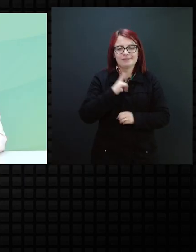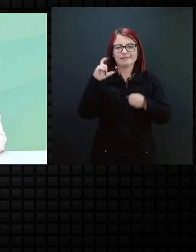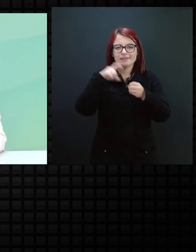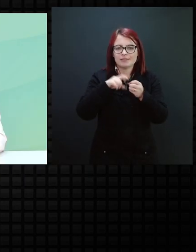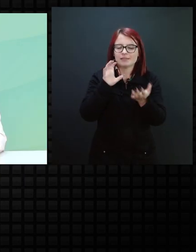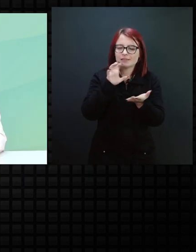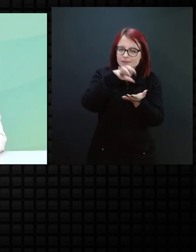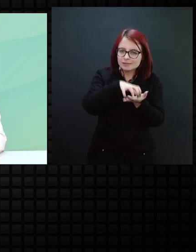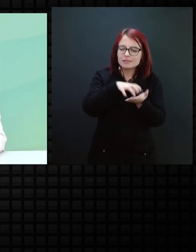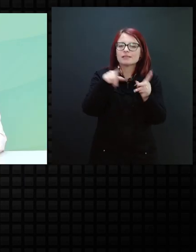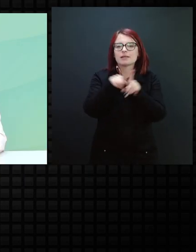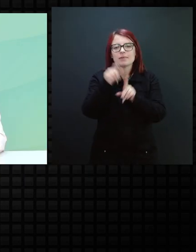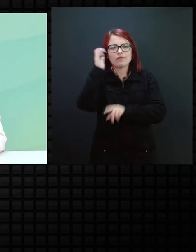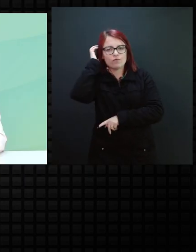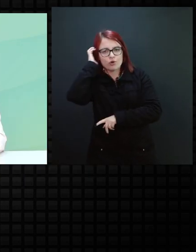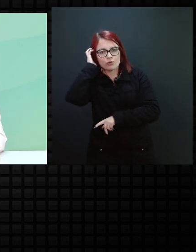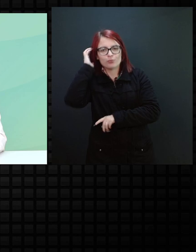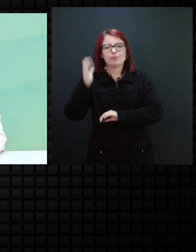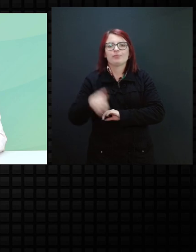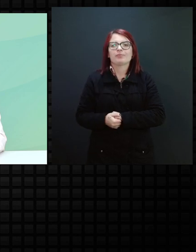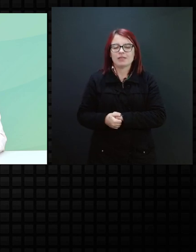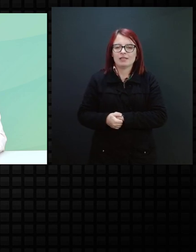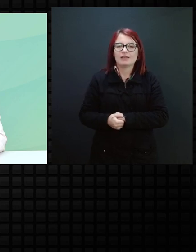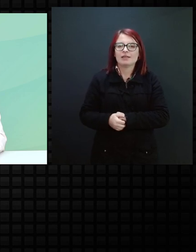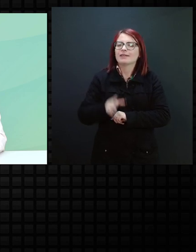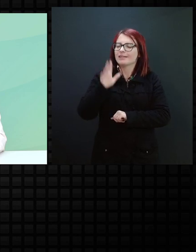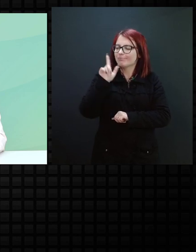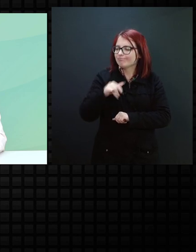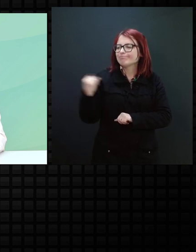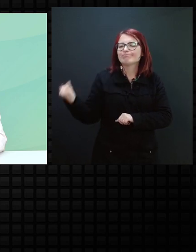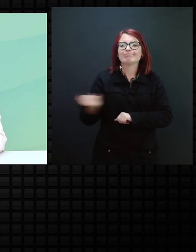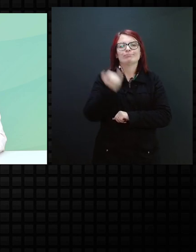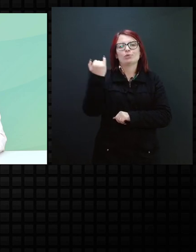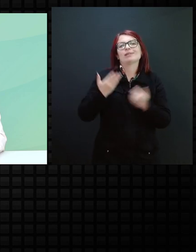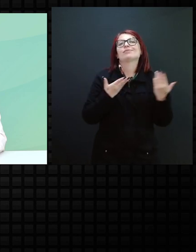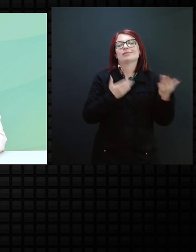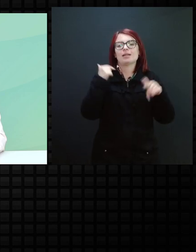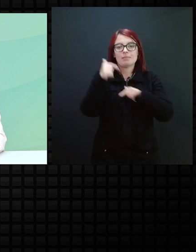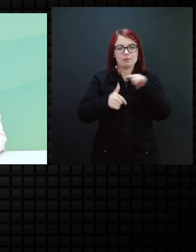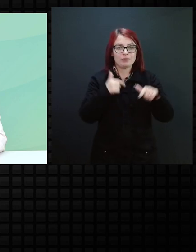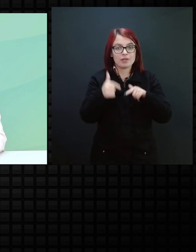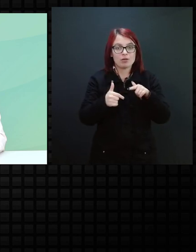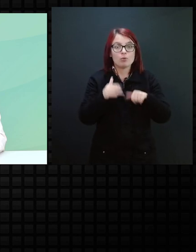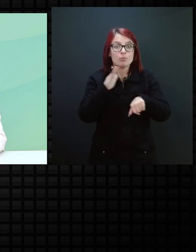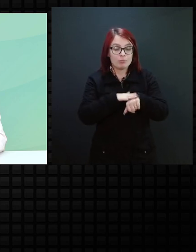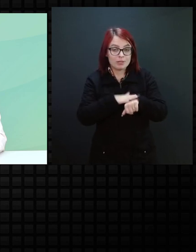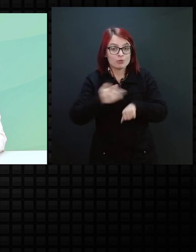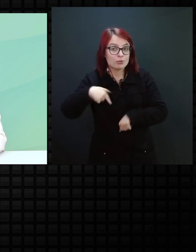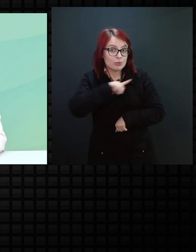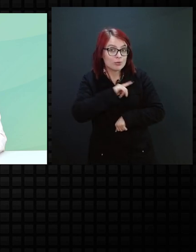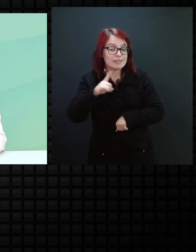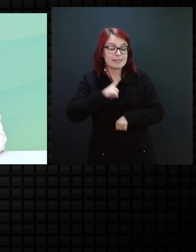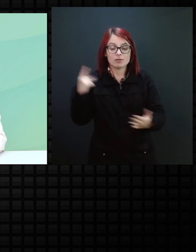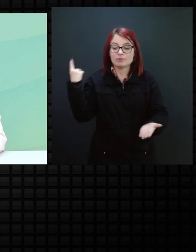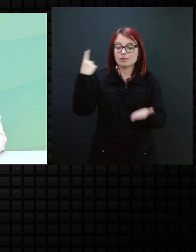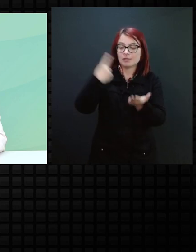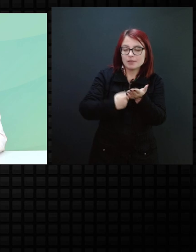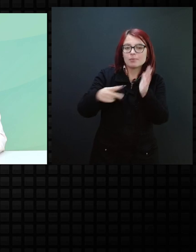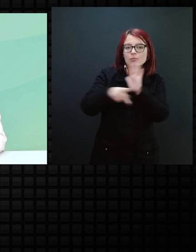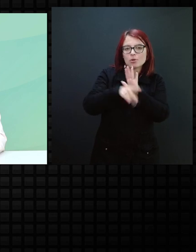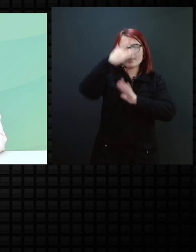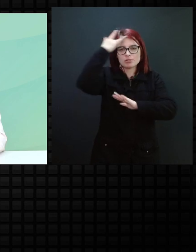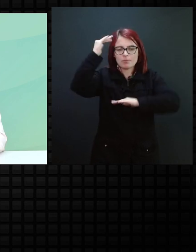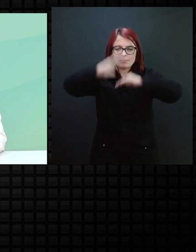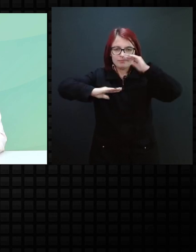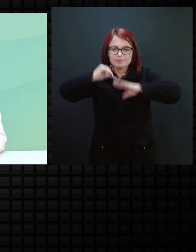e com a Fono, que foi, assim, primordial. Eu acho que quando a gente tem, realmente, esse compromisso dos profissionais, trabalhando